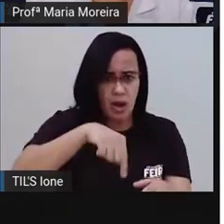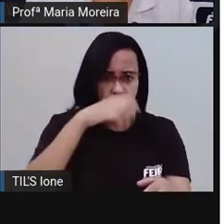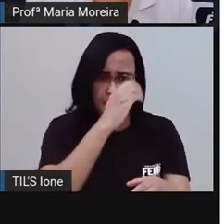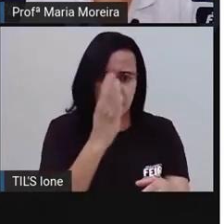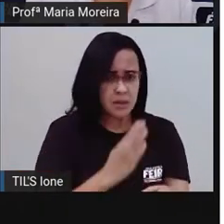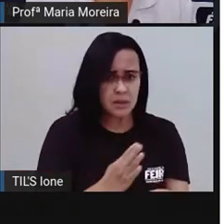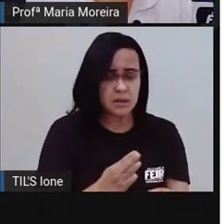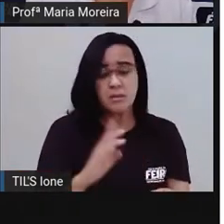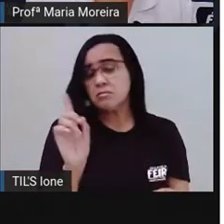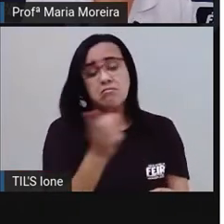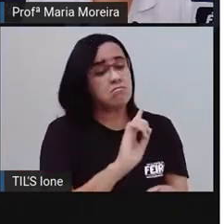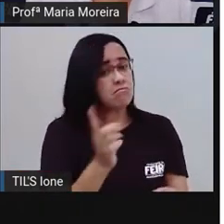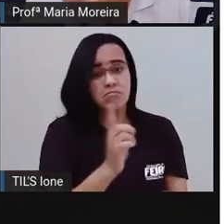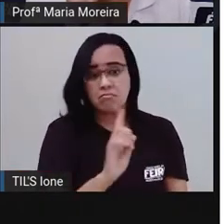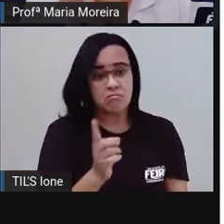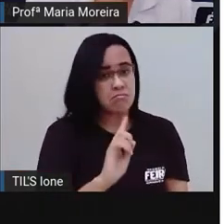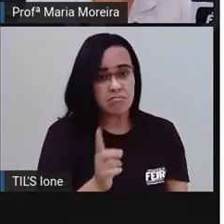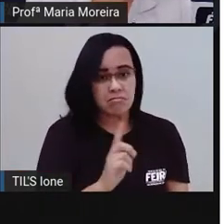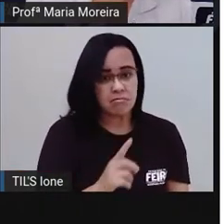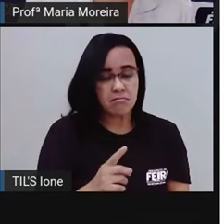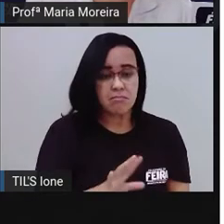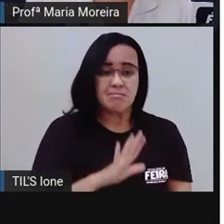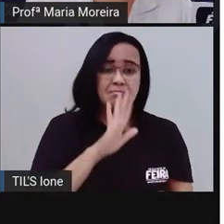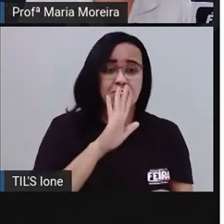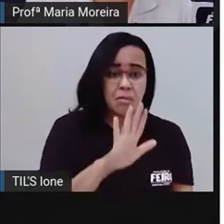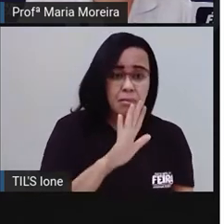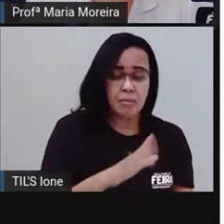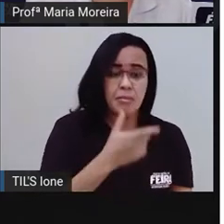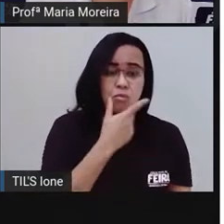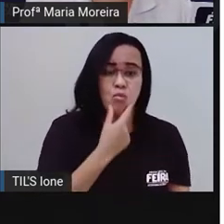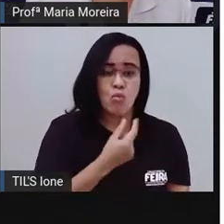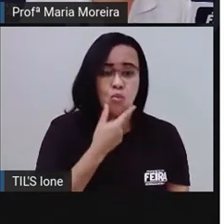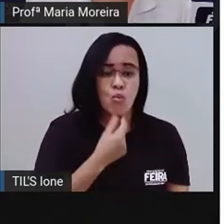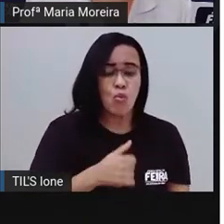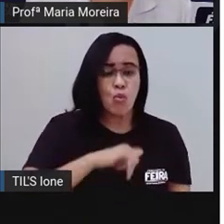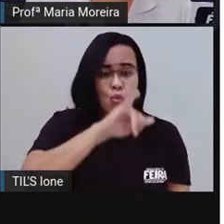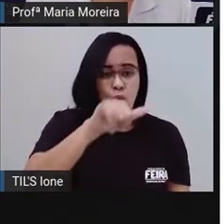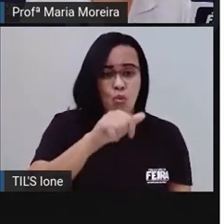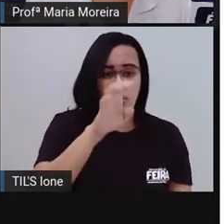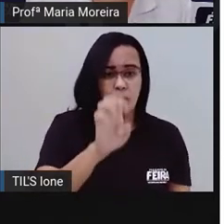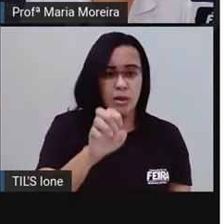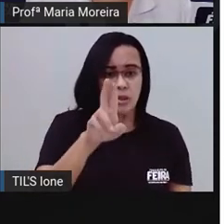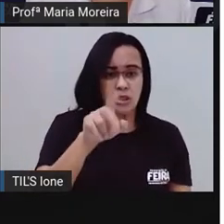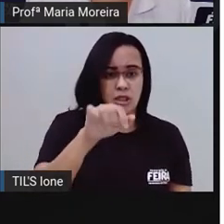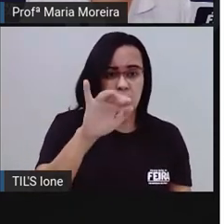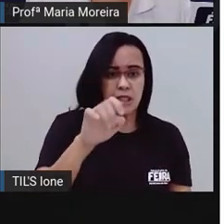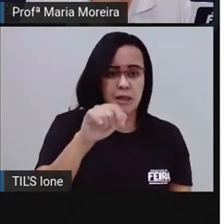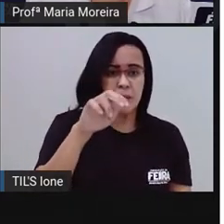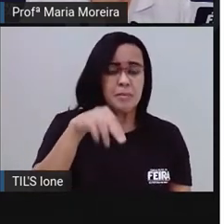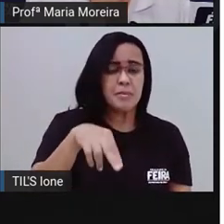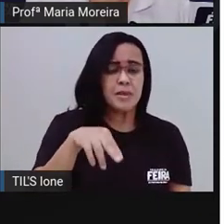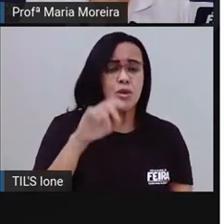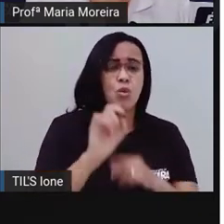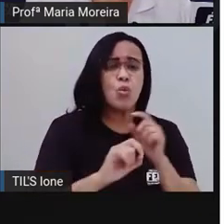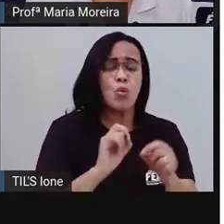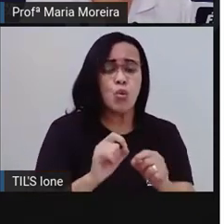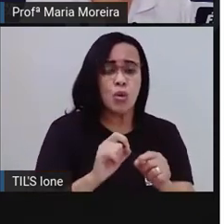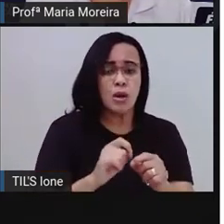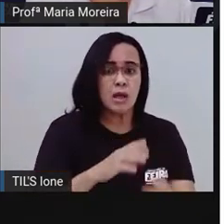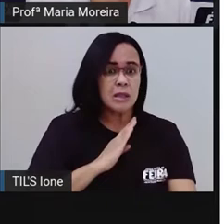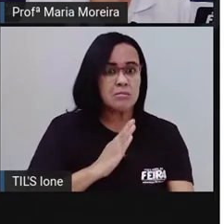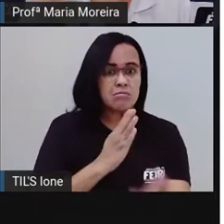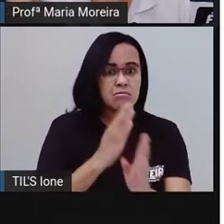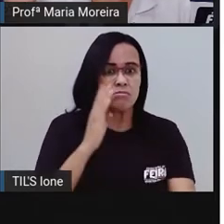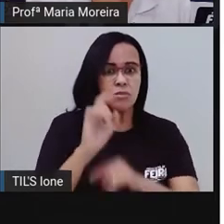mas isso não deixou que em um determinado momento da história Jeremie descobrisse mais uma vez o que? A liberdade,